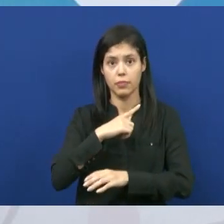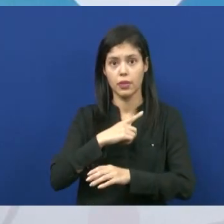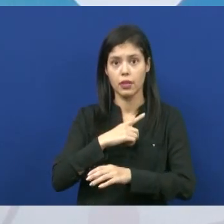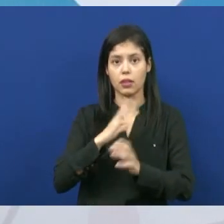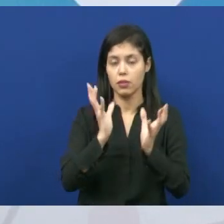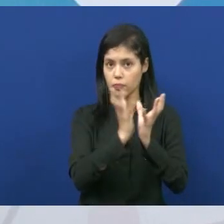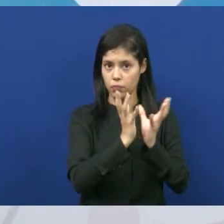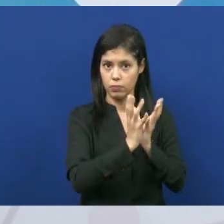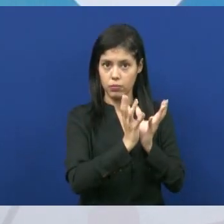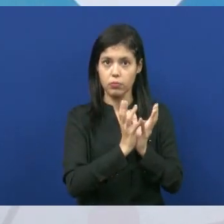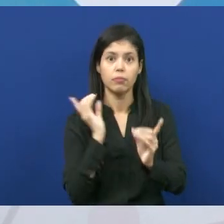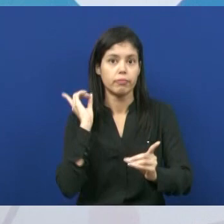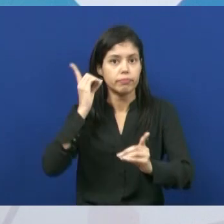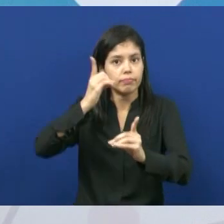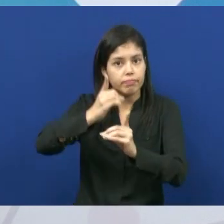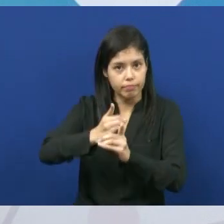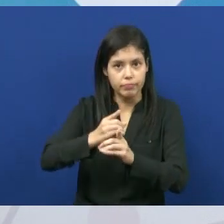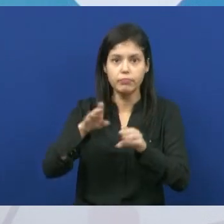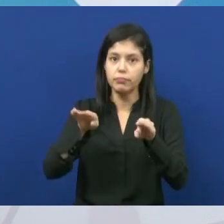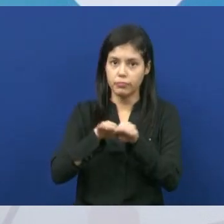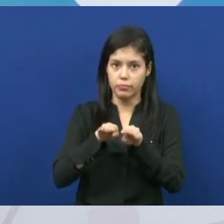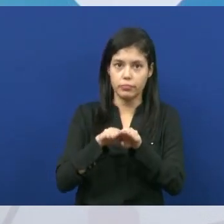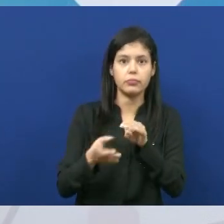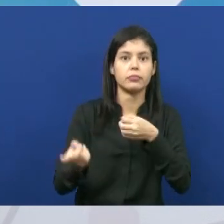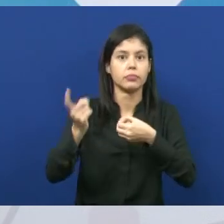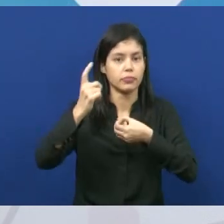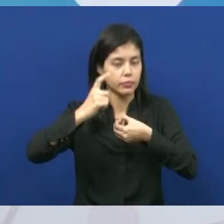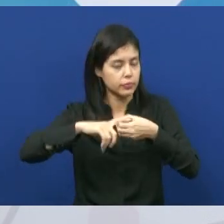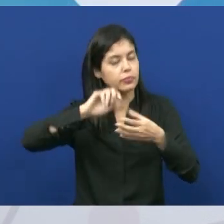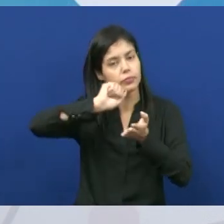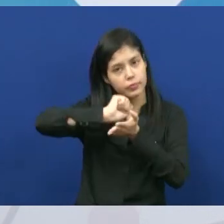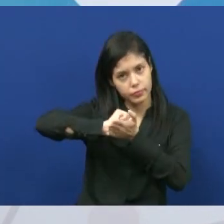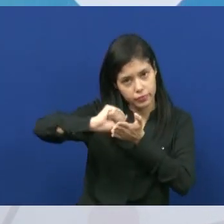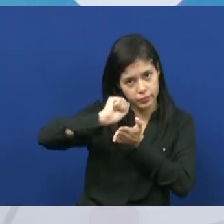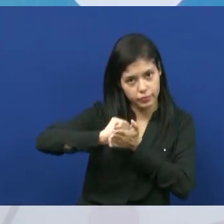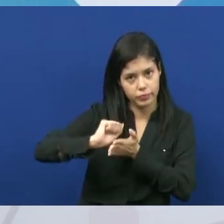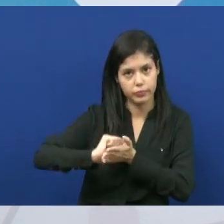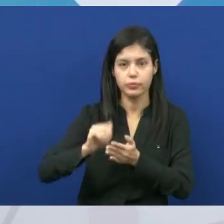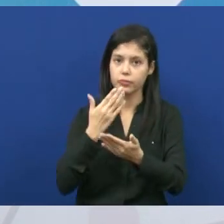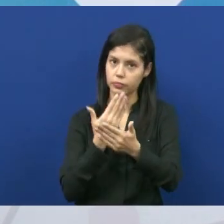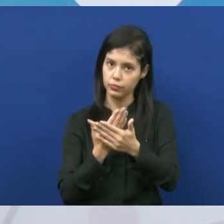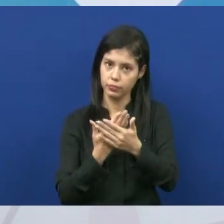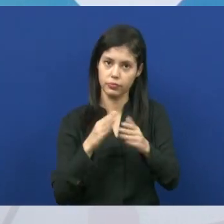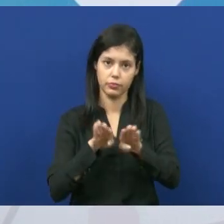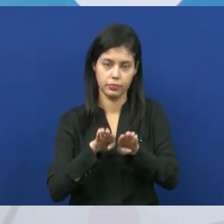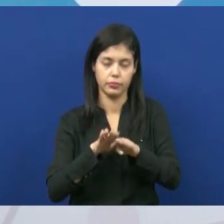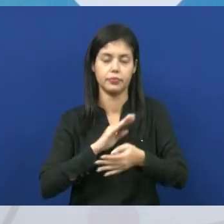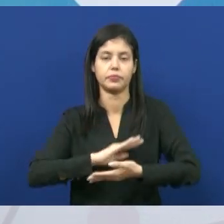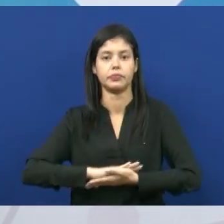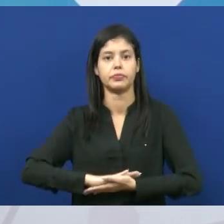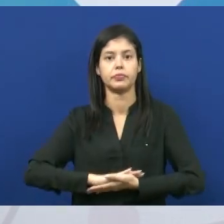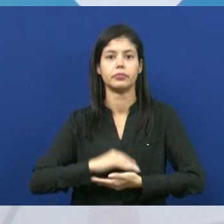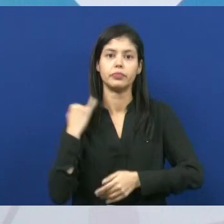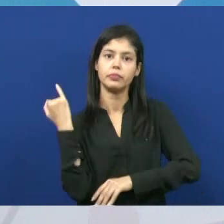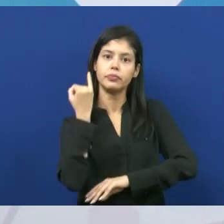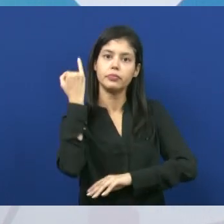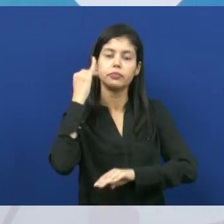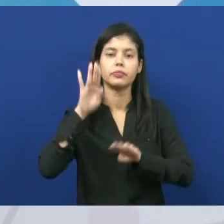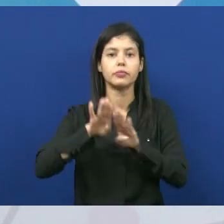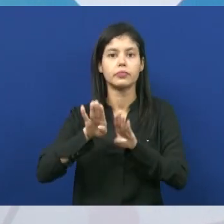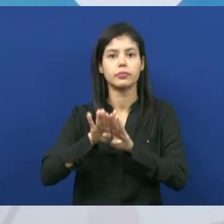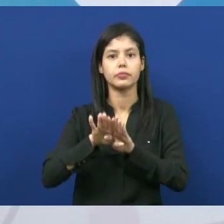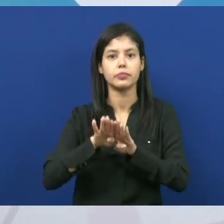que serão descobertas e, consequentemente, serão descritas e estudadas, tá? E é importante